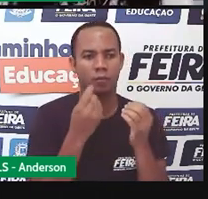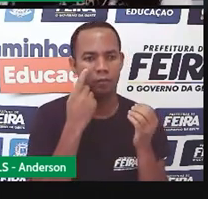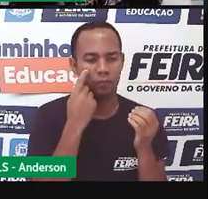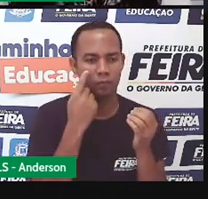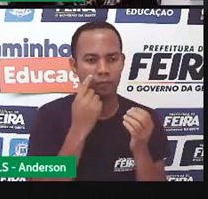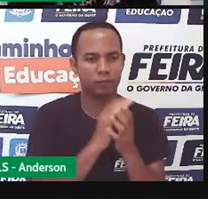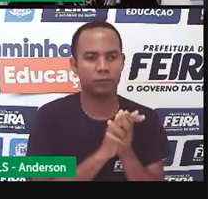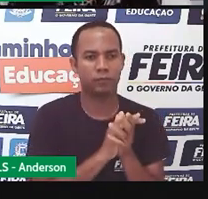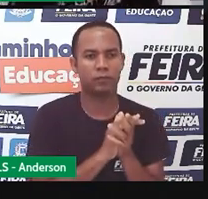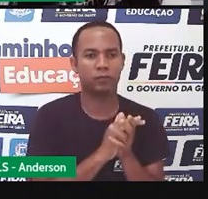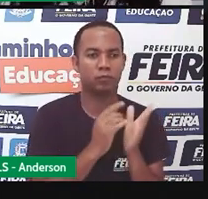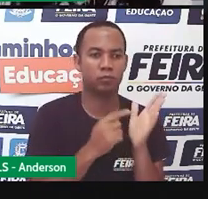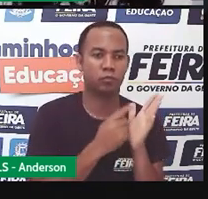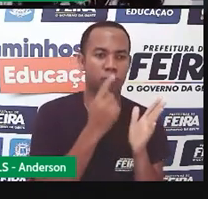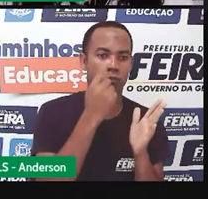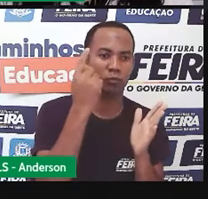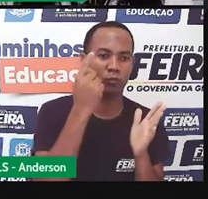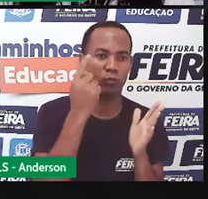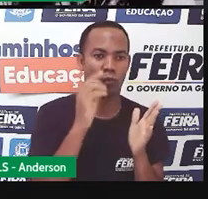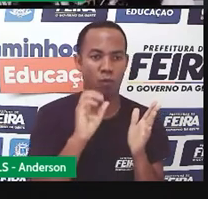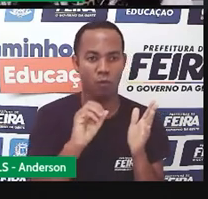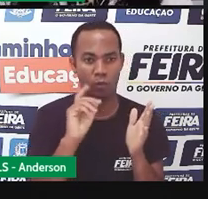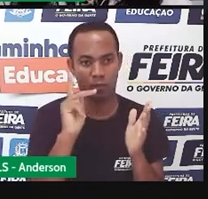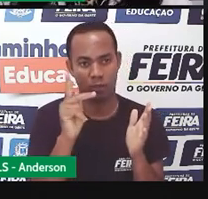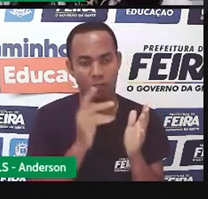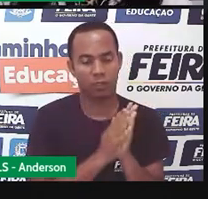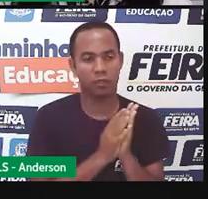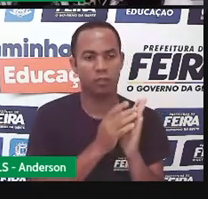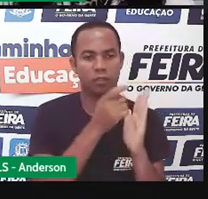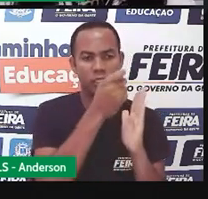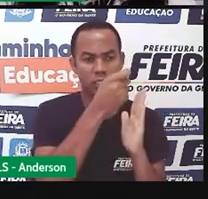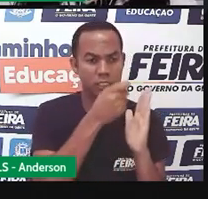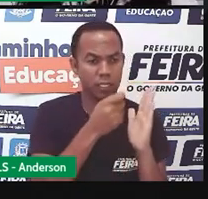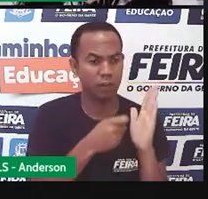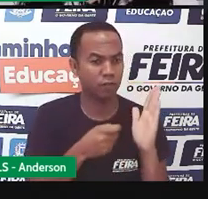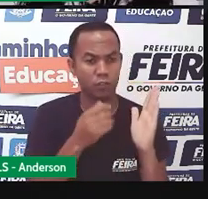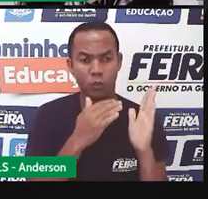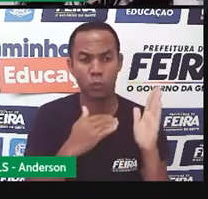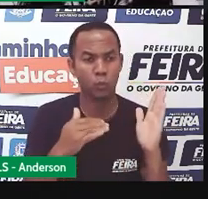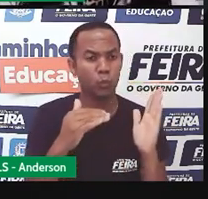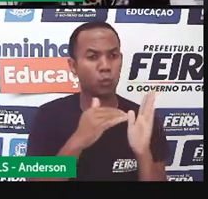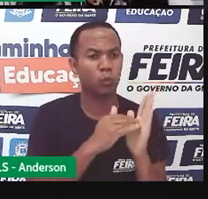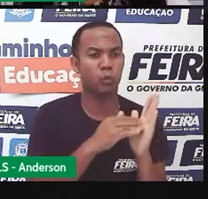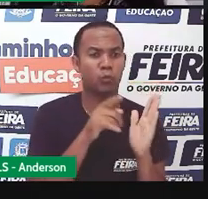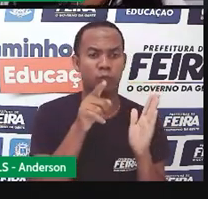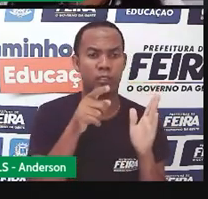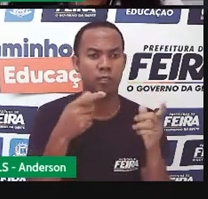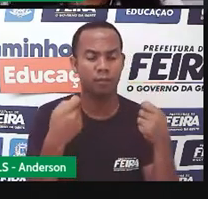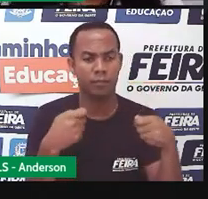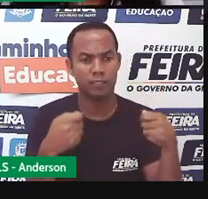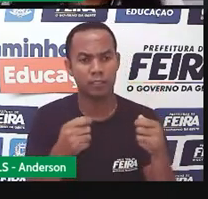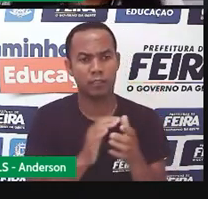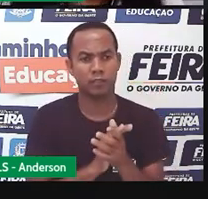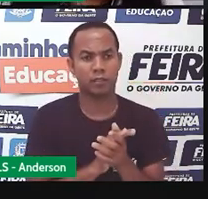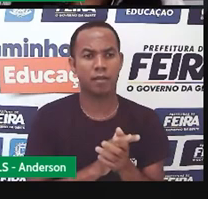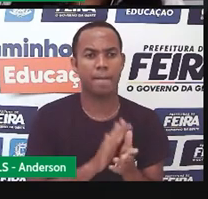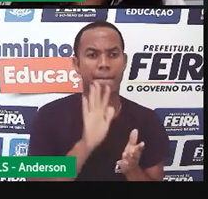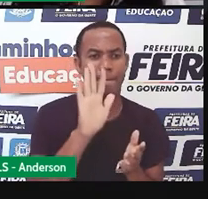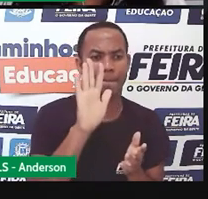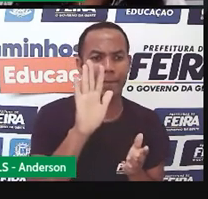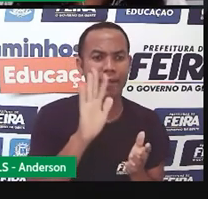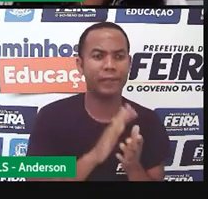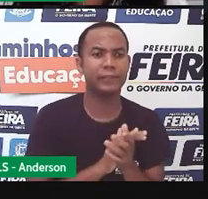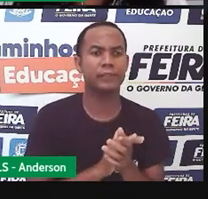Faz no racunho, ok? Escreve tudo o que você precisa escrever. Só que para você fazer